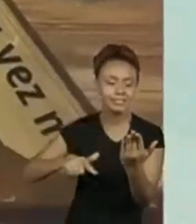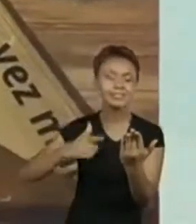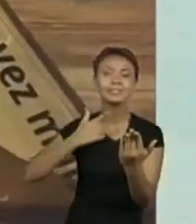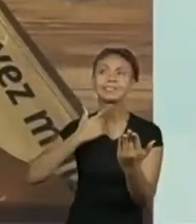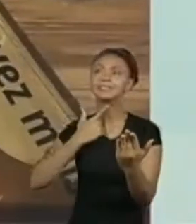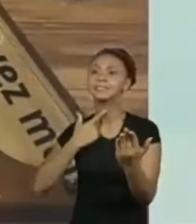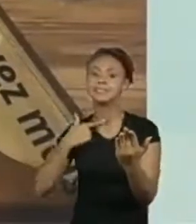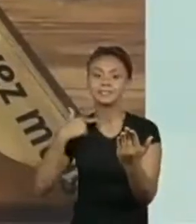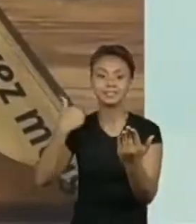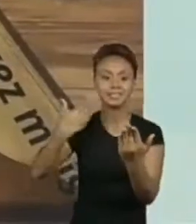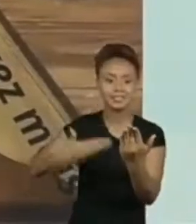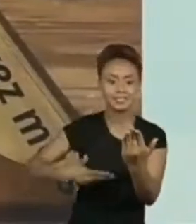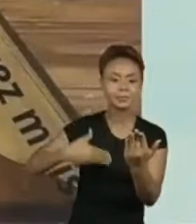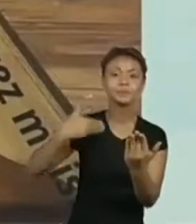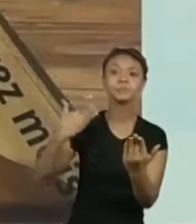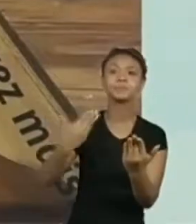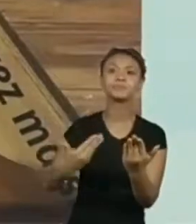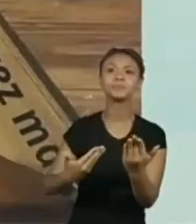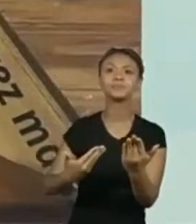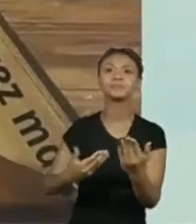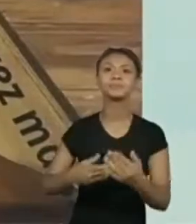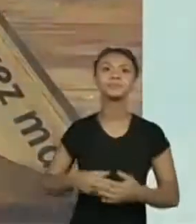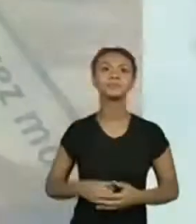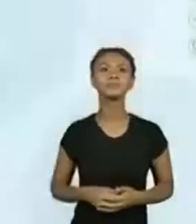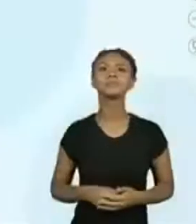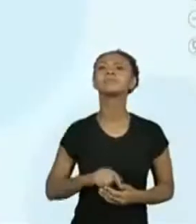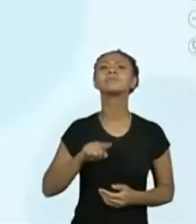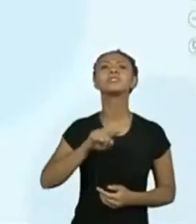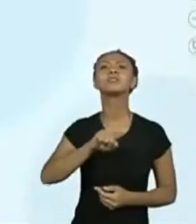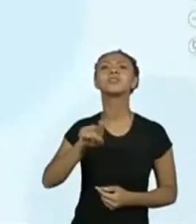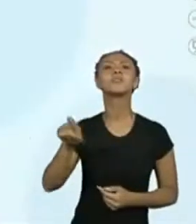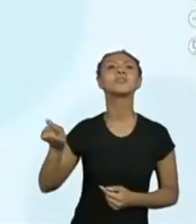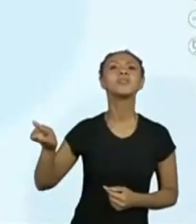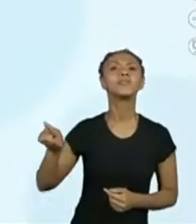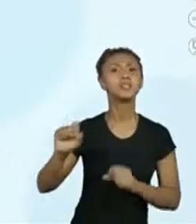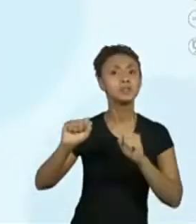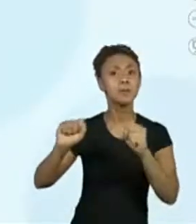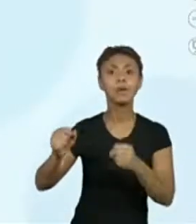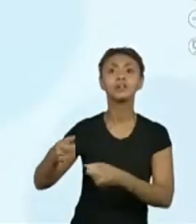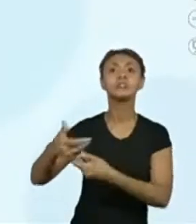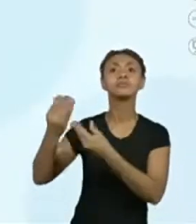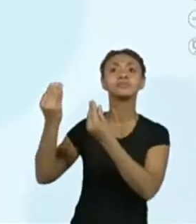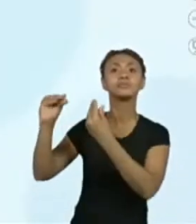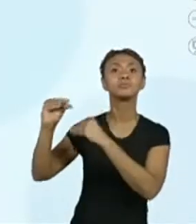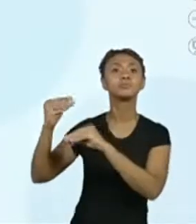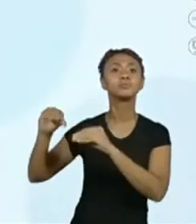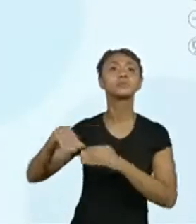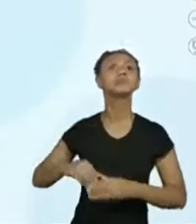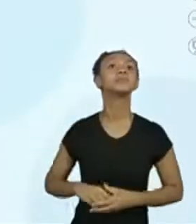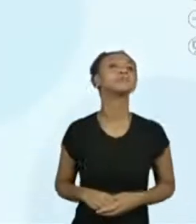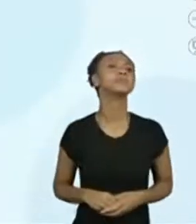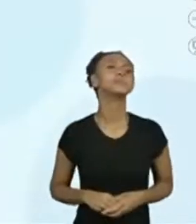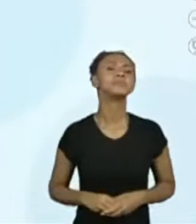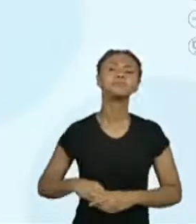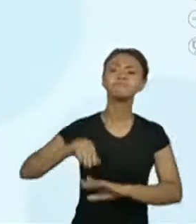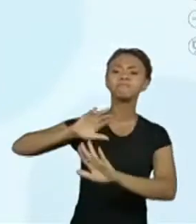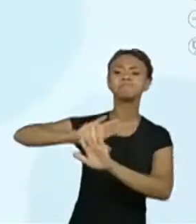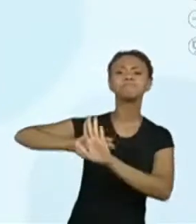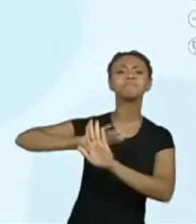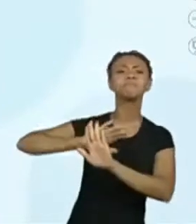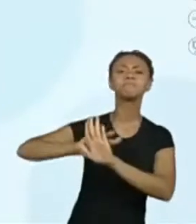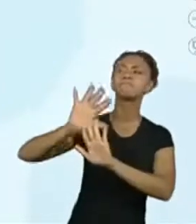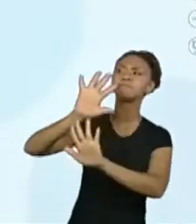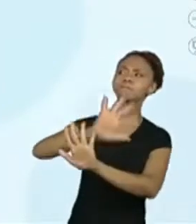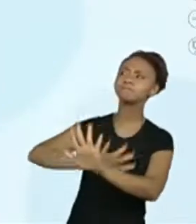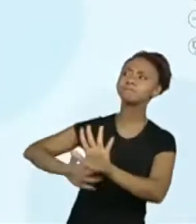Quais as informações? Já podem ir colocando poesia visual. Quais as informações que